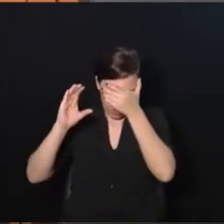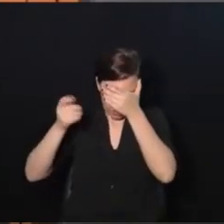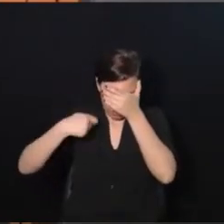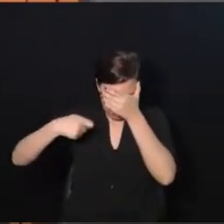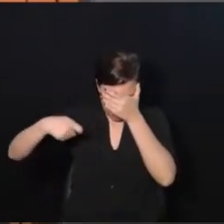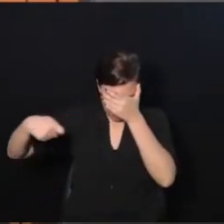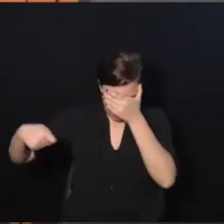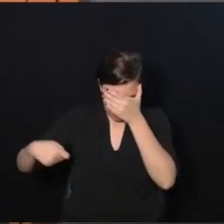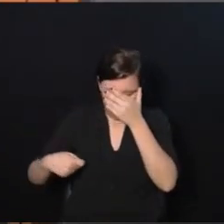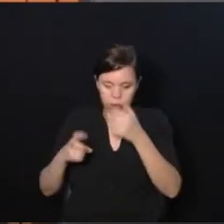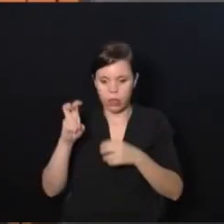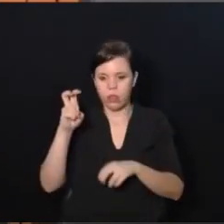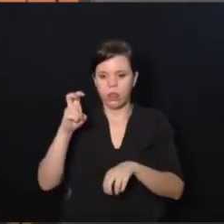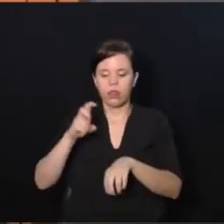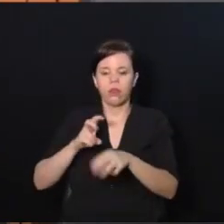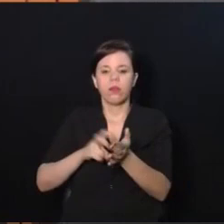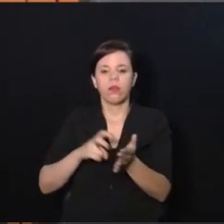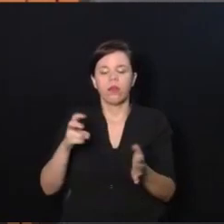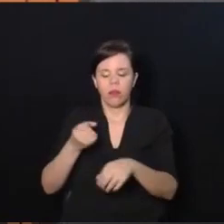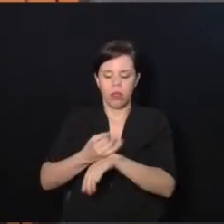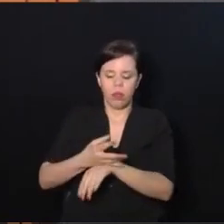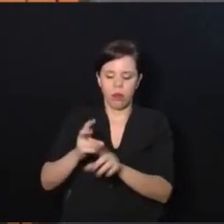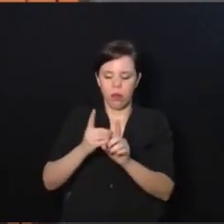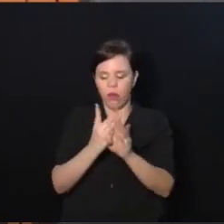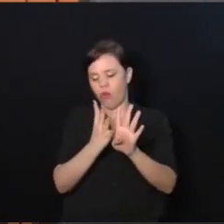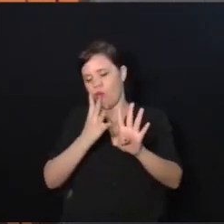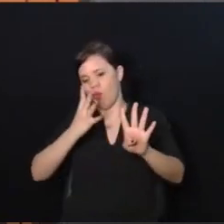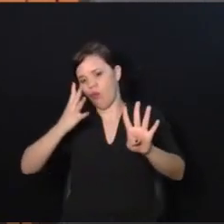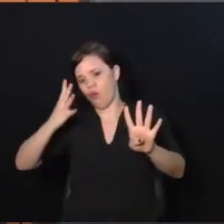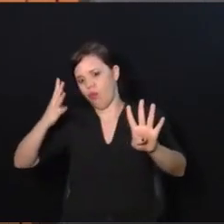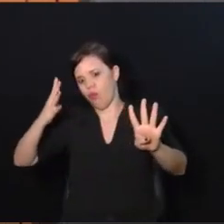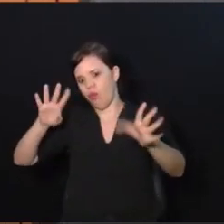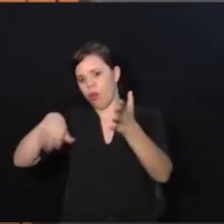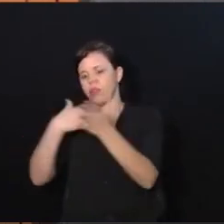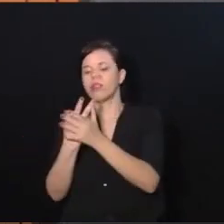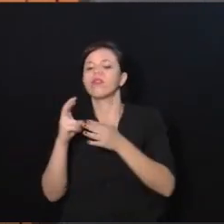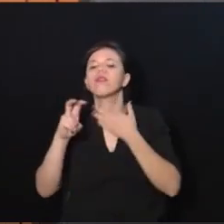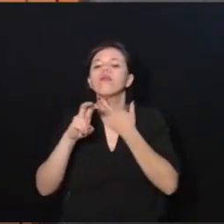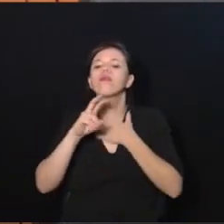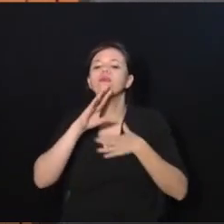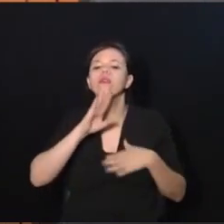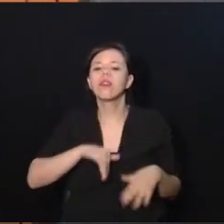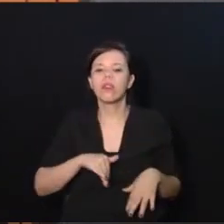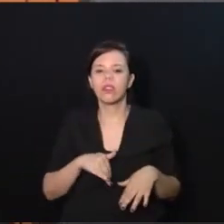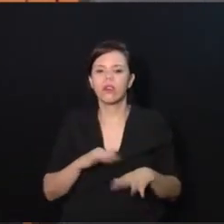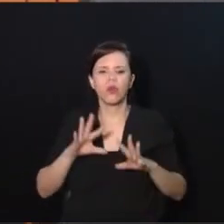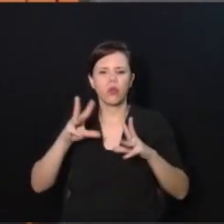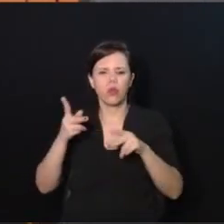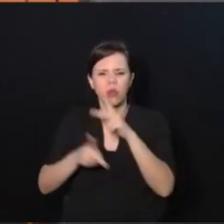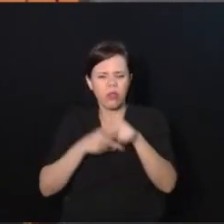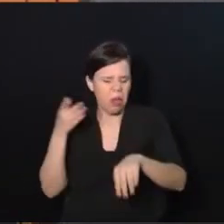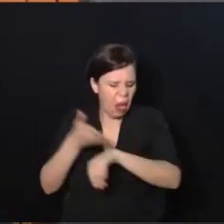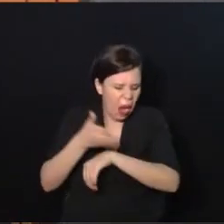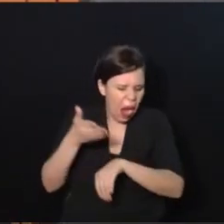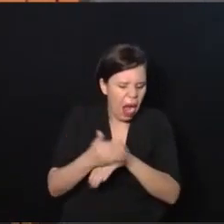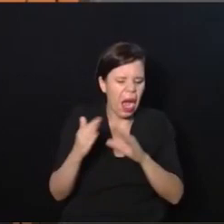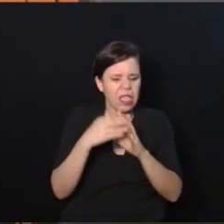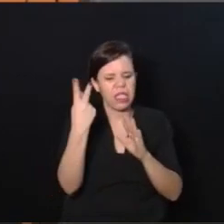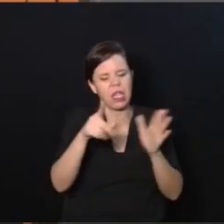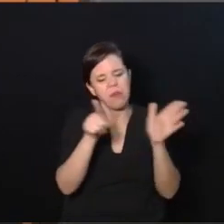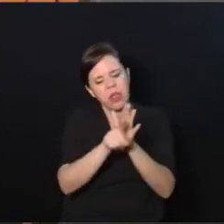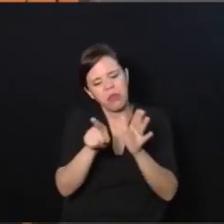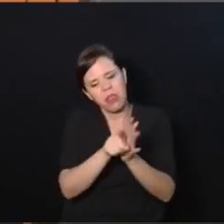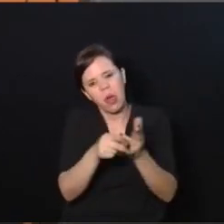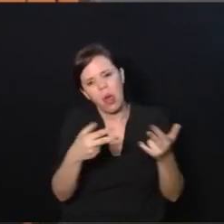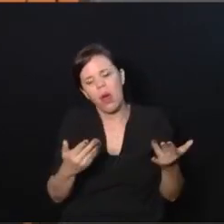e ficamos até cinco horas da tarde em pé na fila esperando. É aquela coisa que todo mundo ia na casa dele para poder perguntar alguma